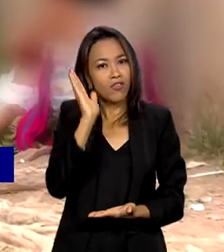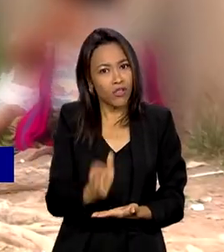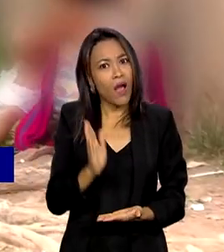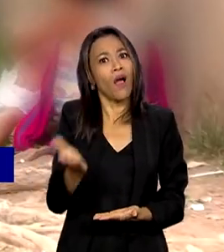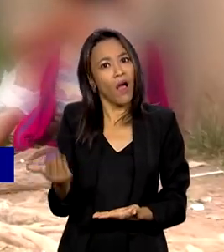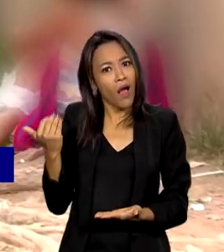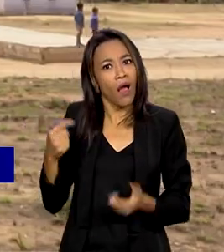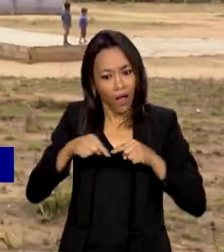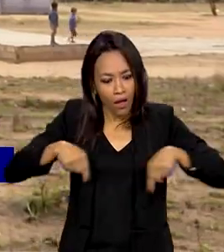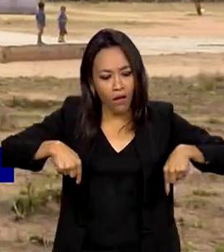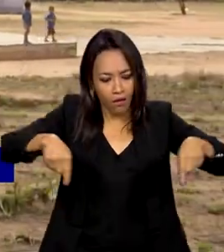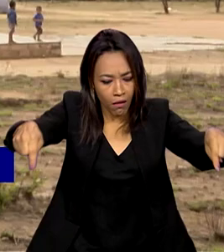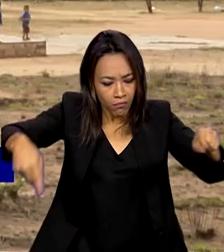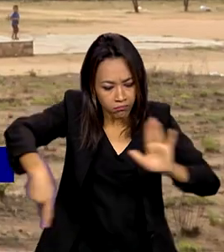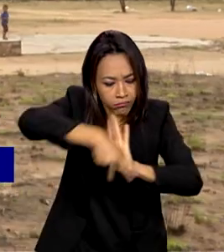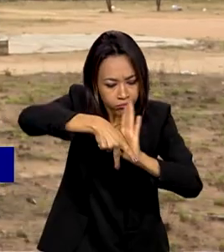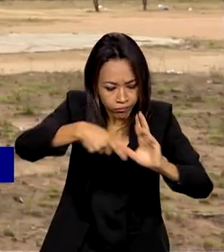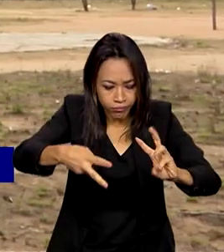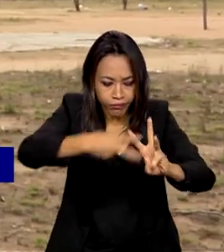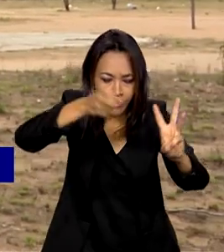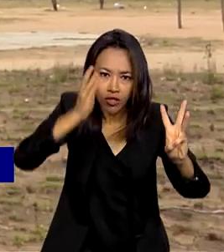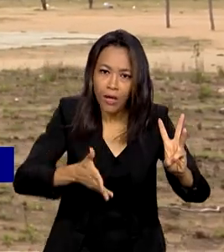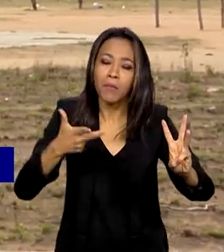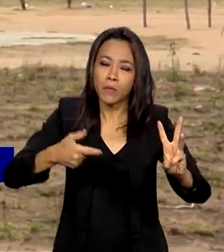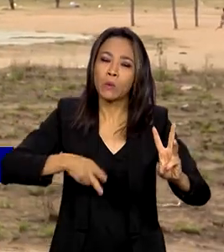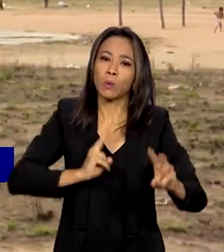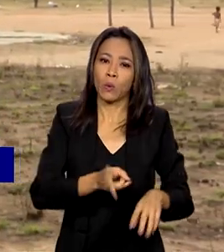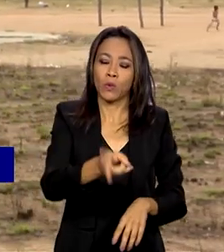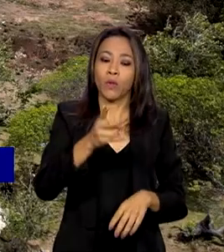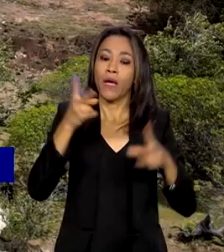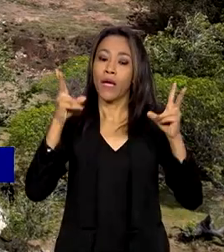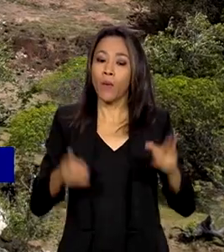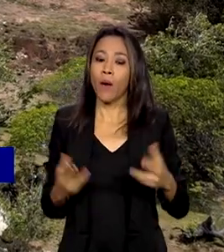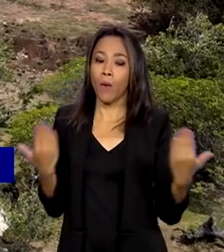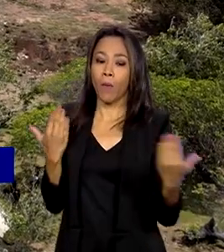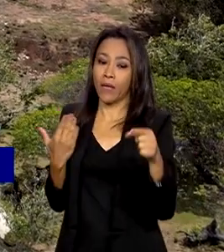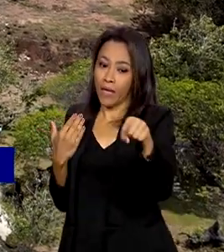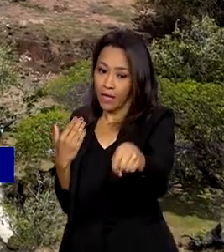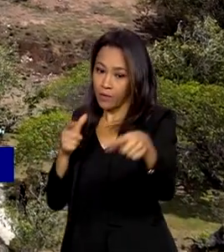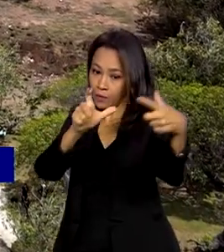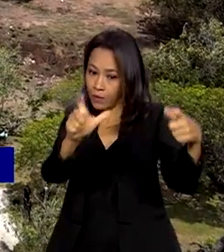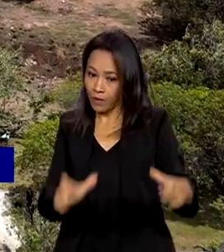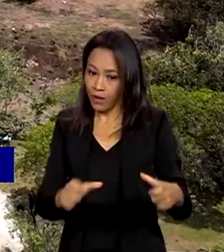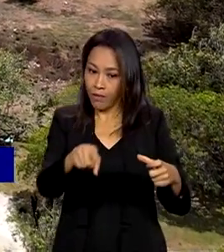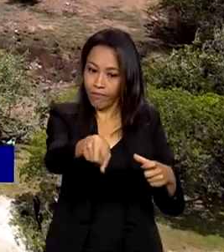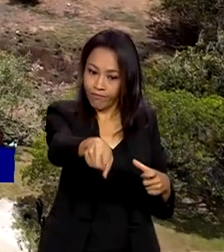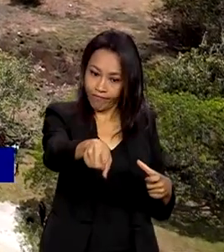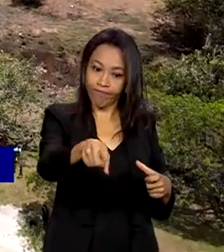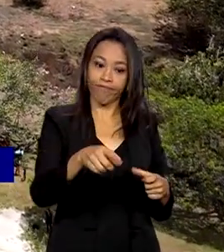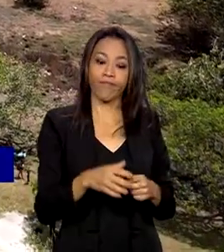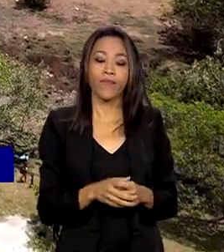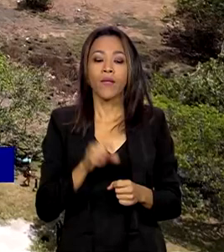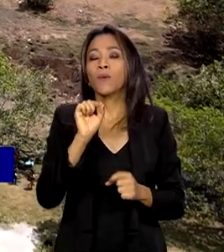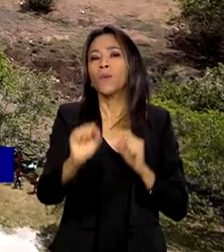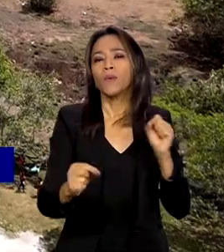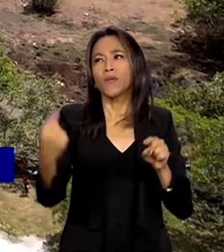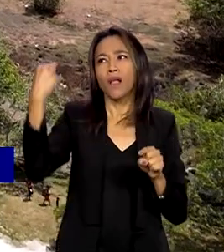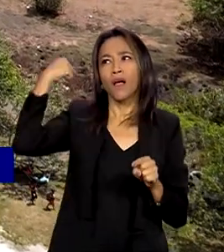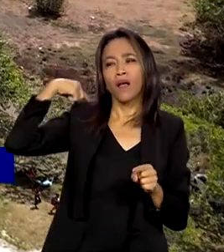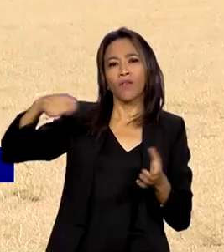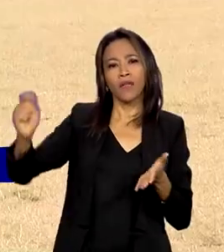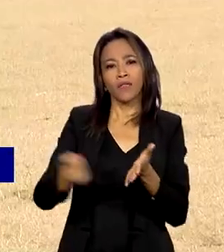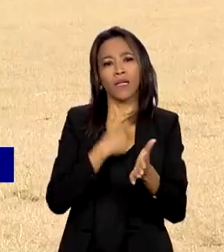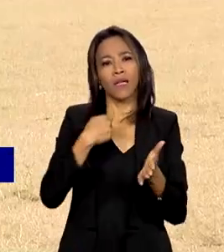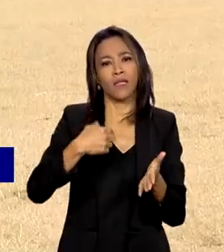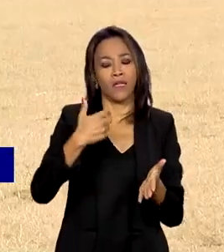demarcadas. É o caso da comunidade de Boia, na terra indígena Raposa Serra do Sol, em Roraima, homologada em 2009.